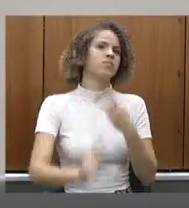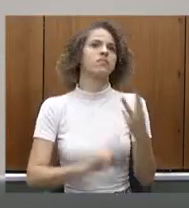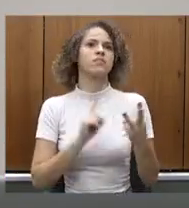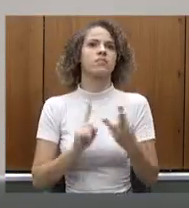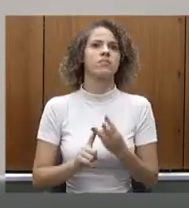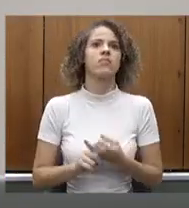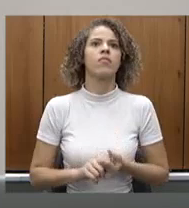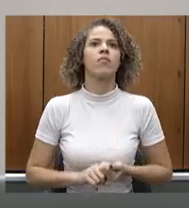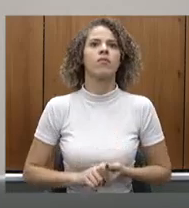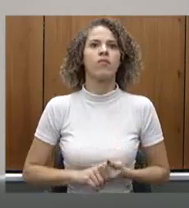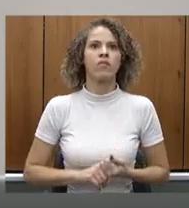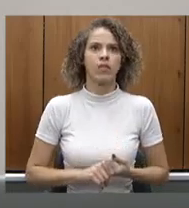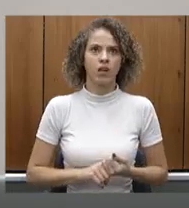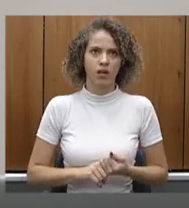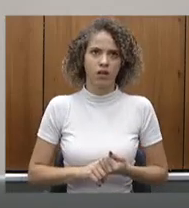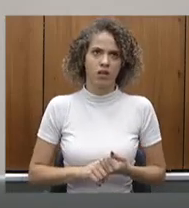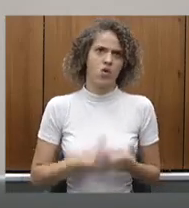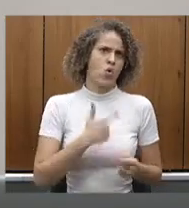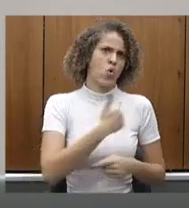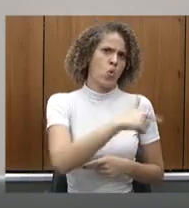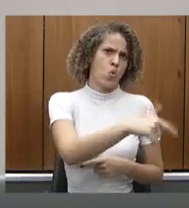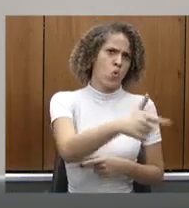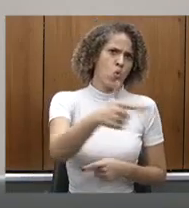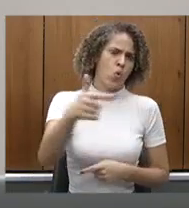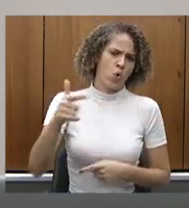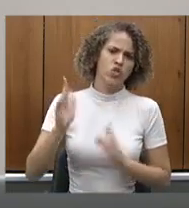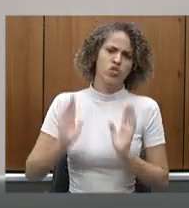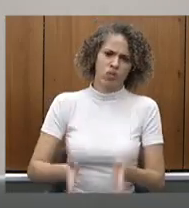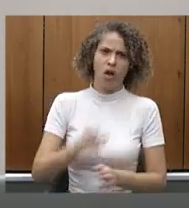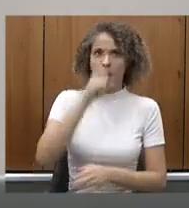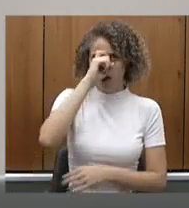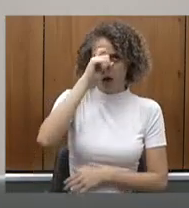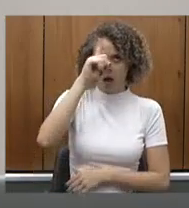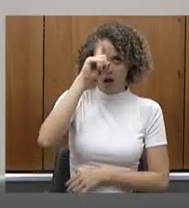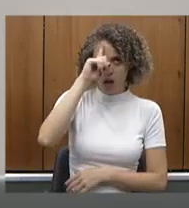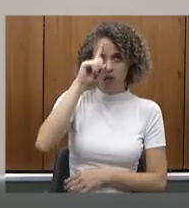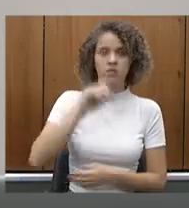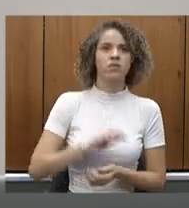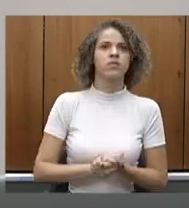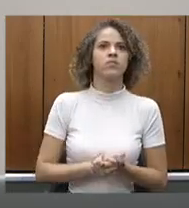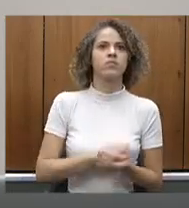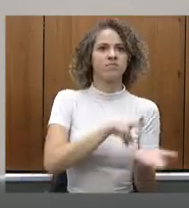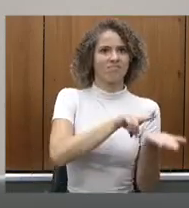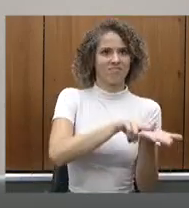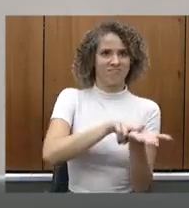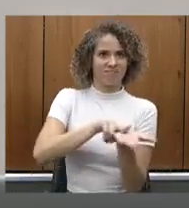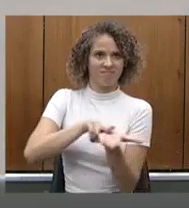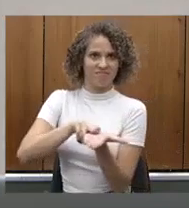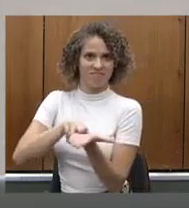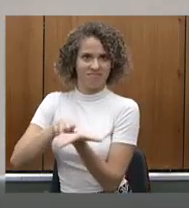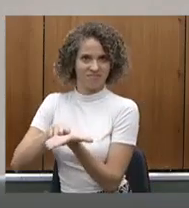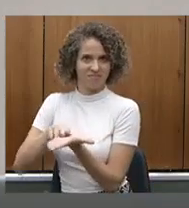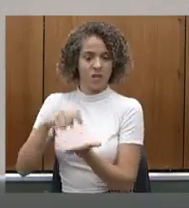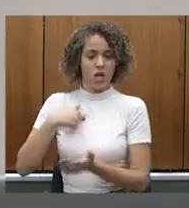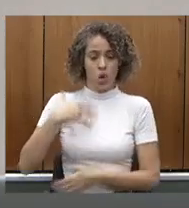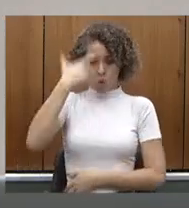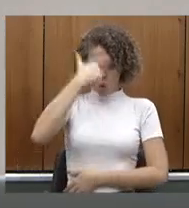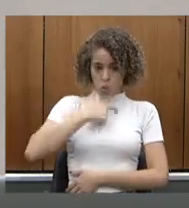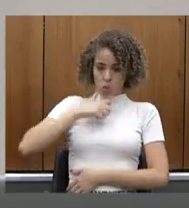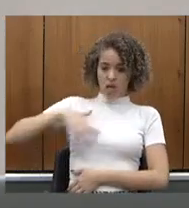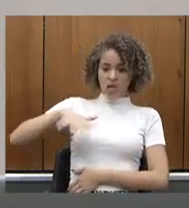também dizer dos hospitais regionais, eu já falei, e dizer da questão dos leitos de UTI. Gente, sou da região leste